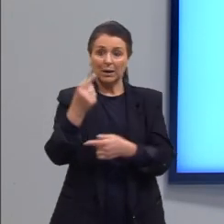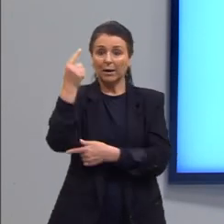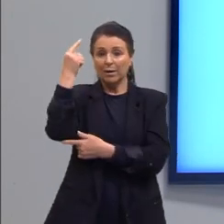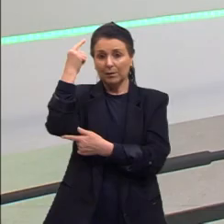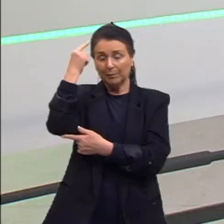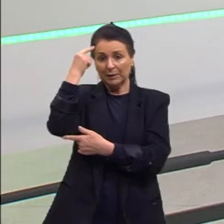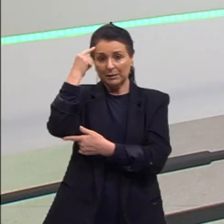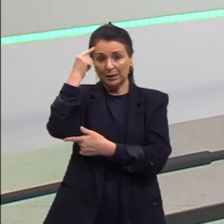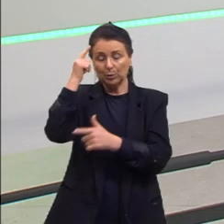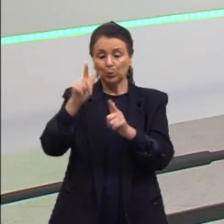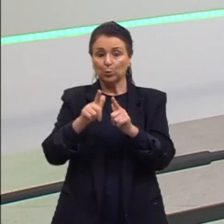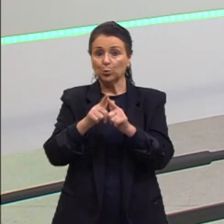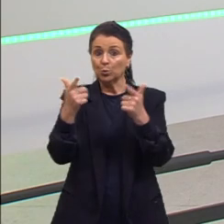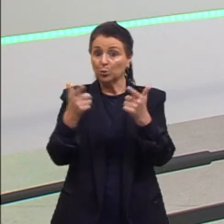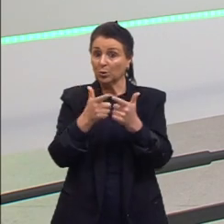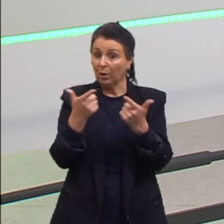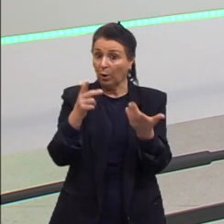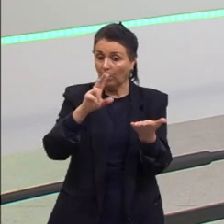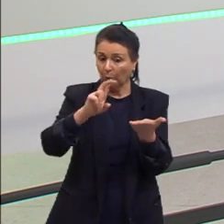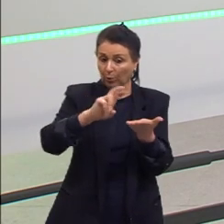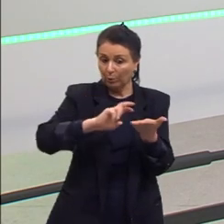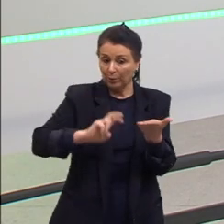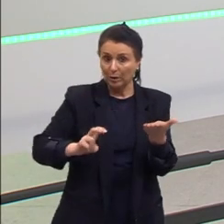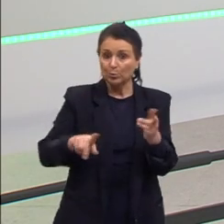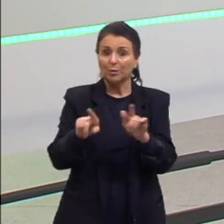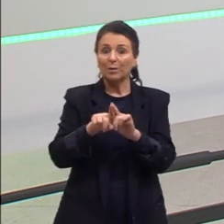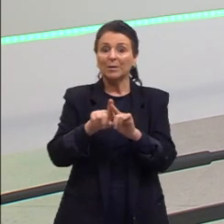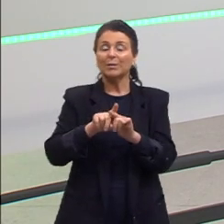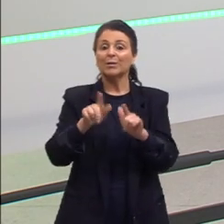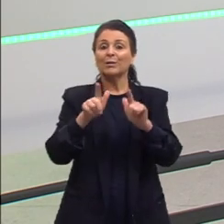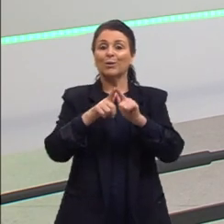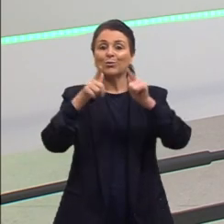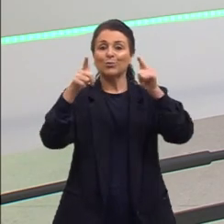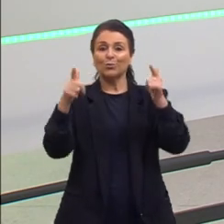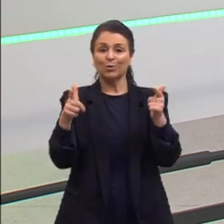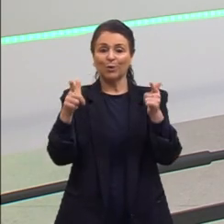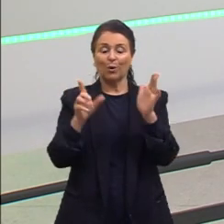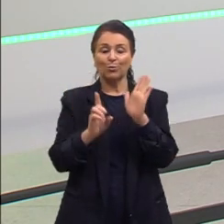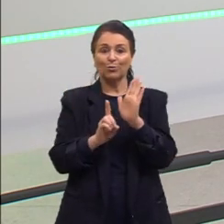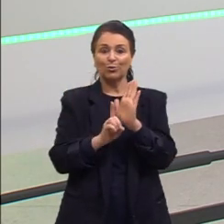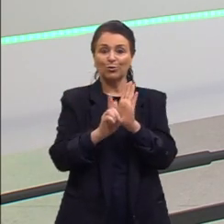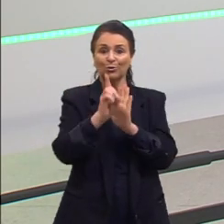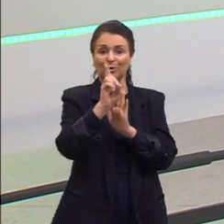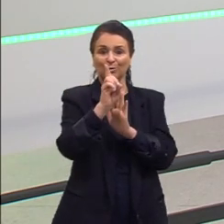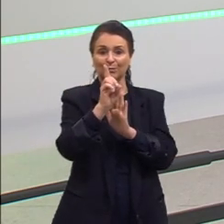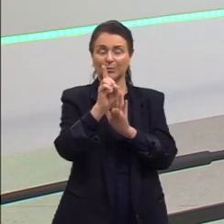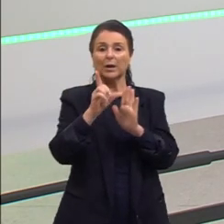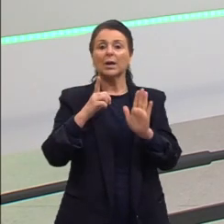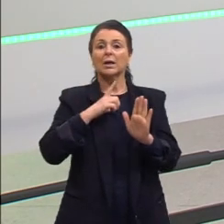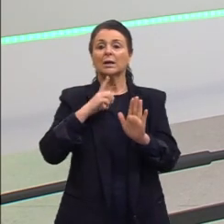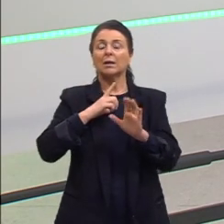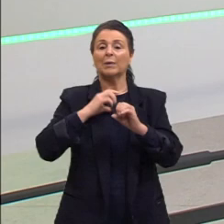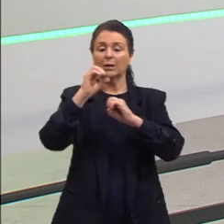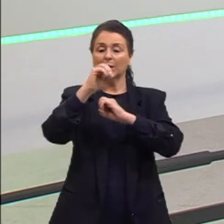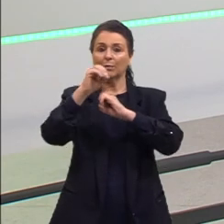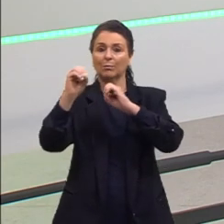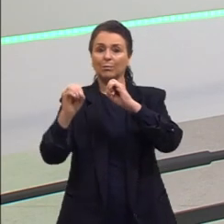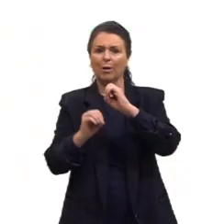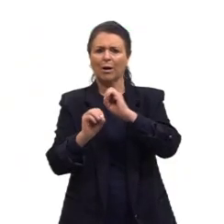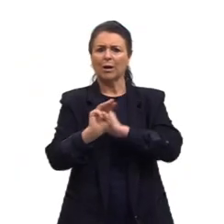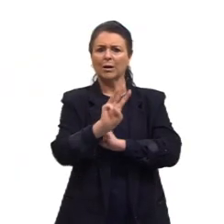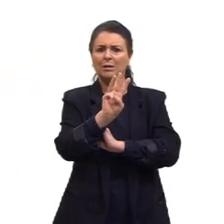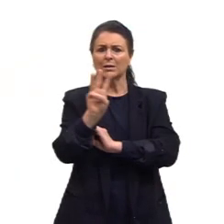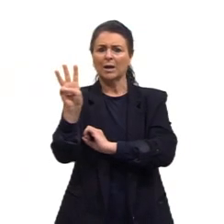tanto no jornal impresso quanto no jornal digital, e também em blogs, sites, no